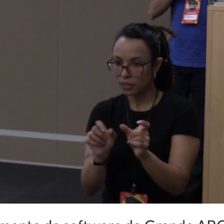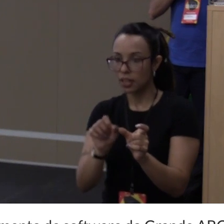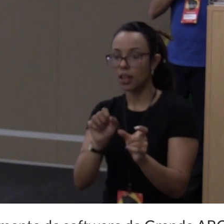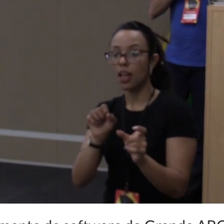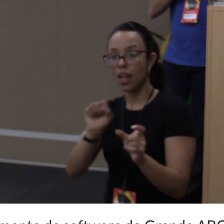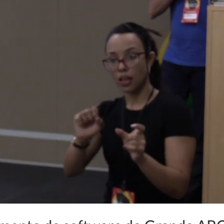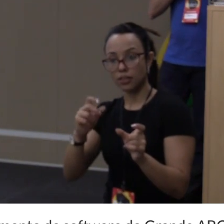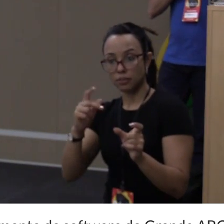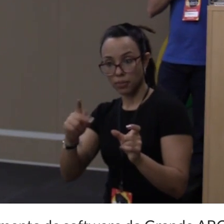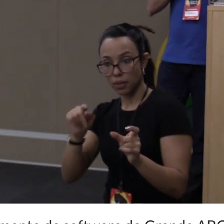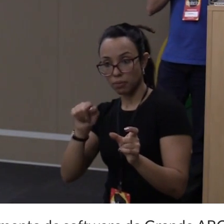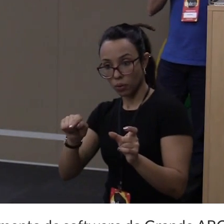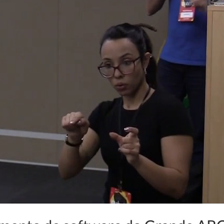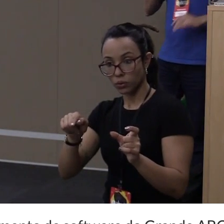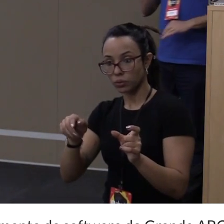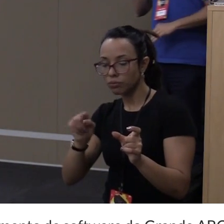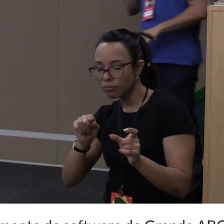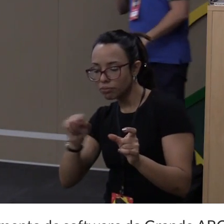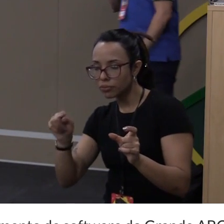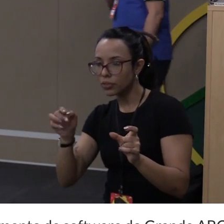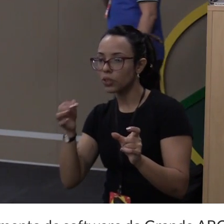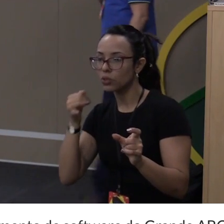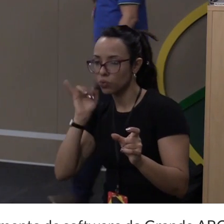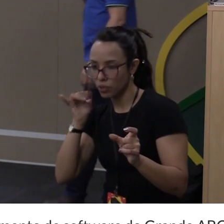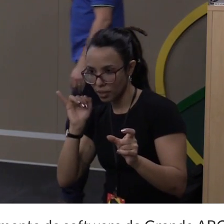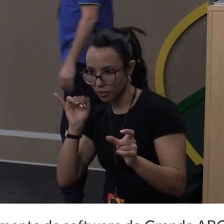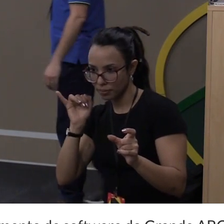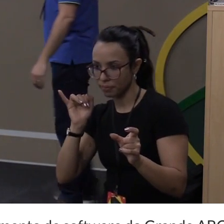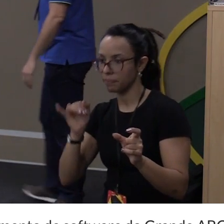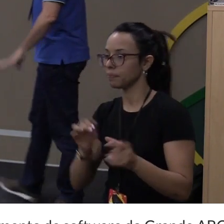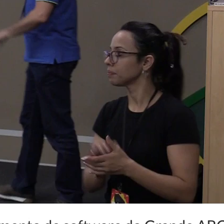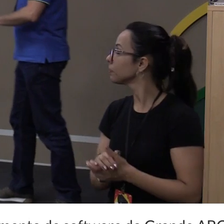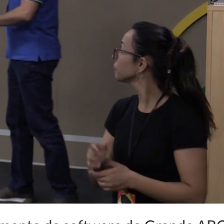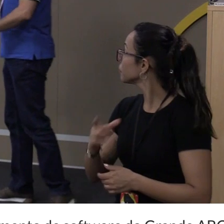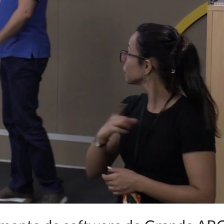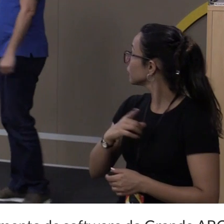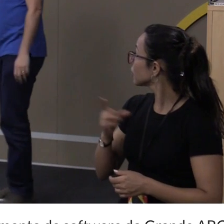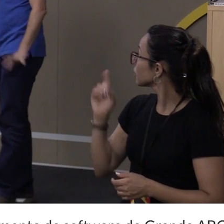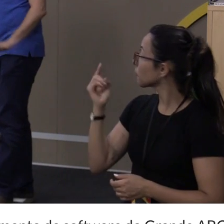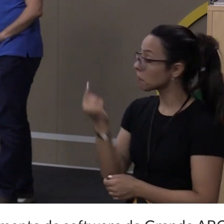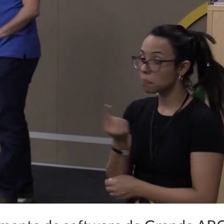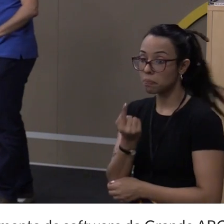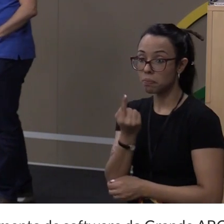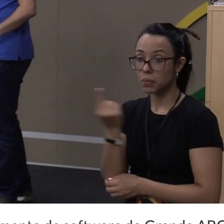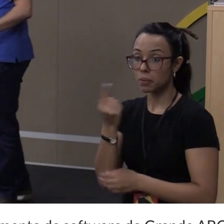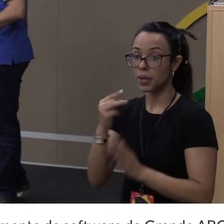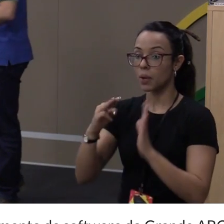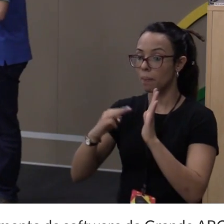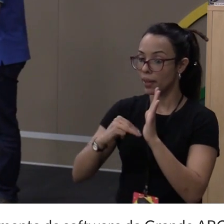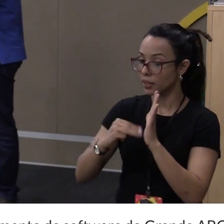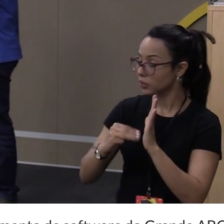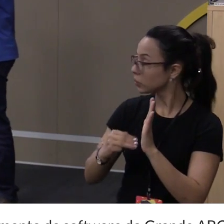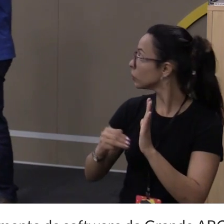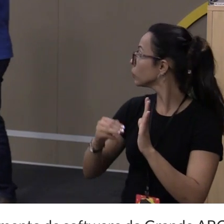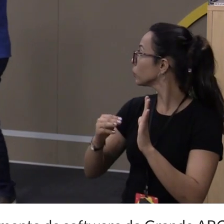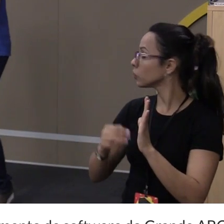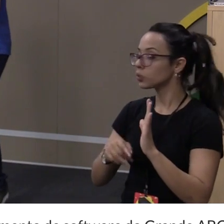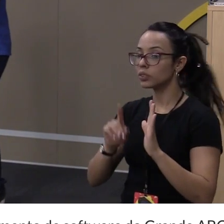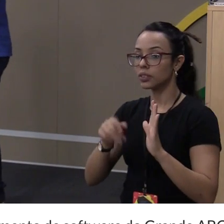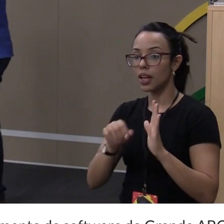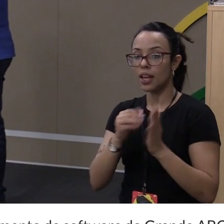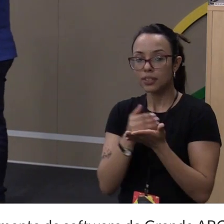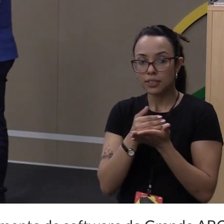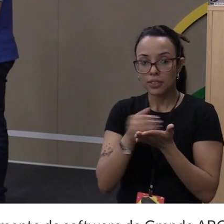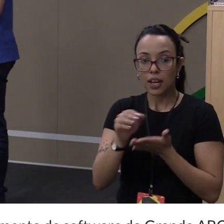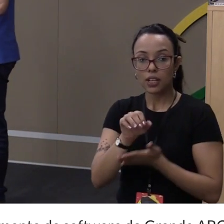spJundiaí. E aí, gente tem... Esse daqui é o primeiro método, que é o startRequest.